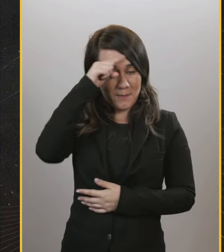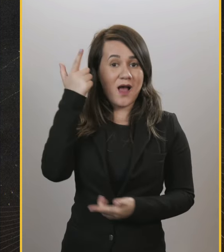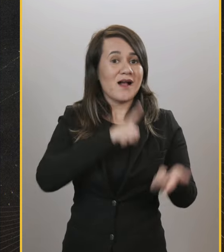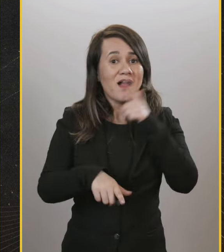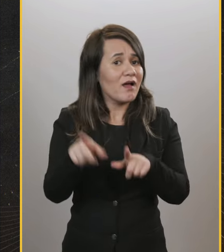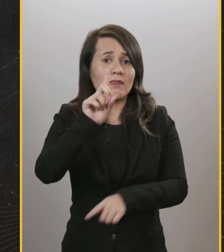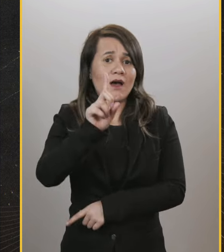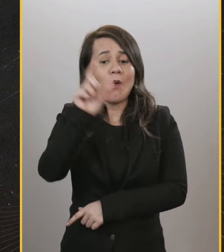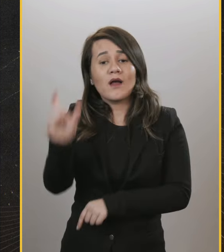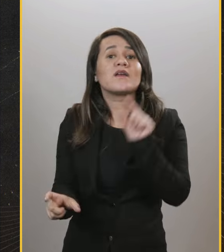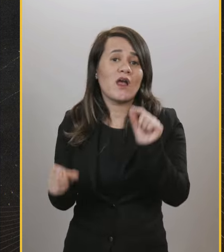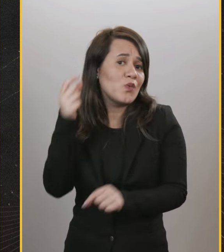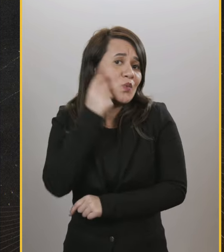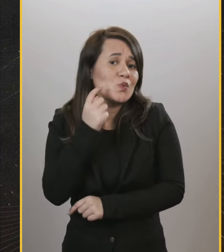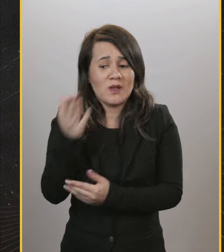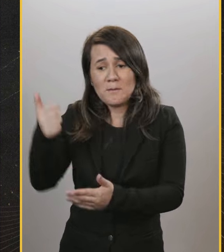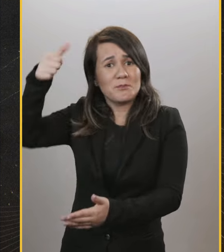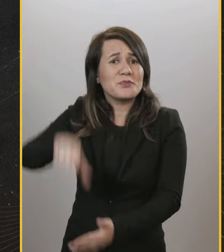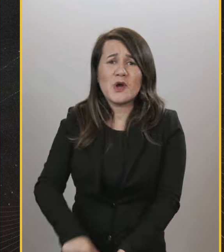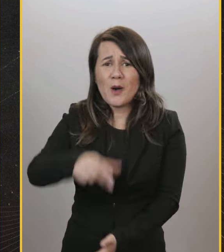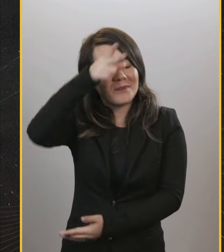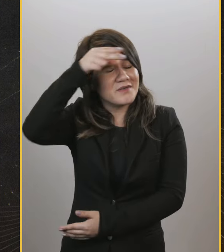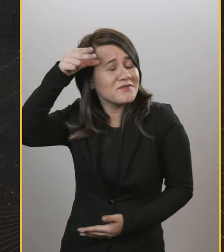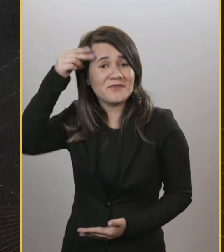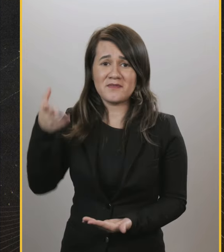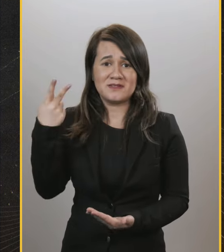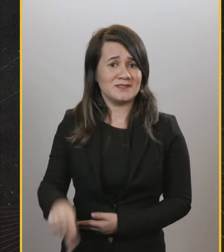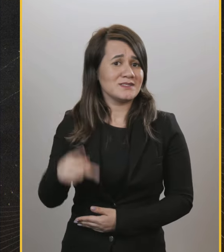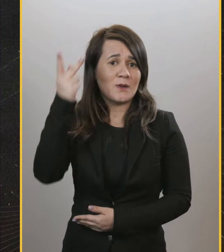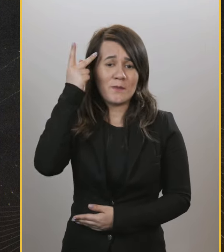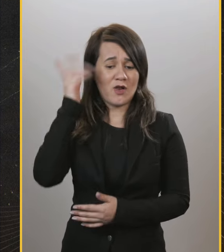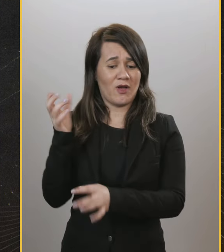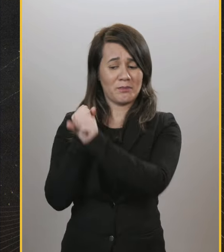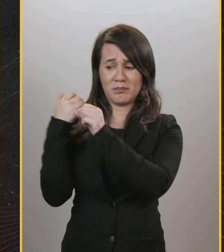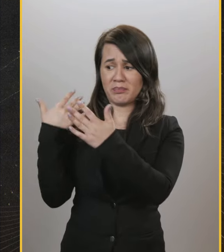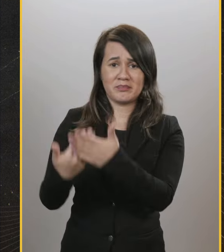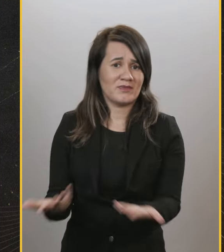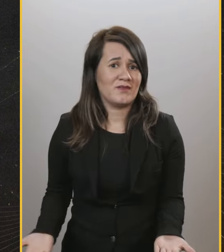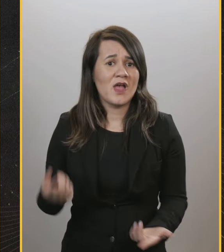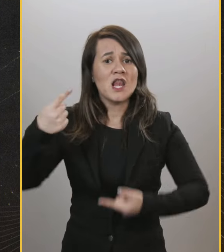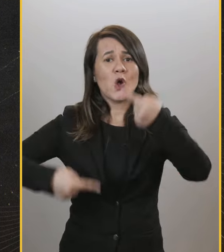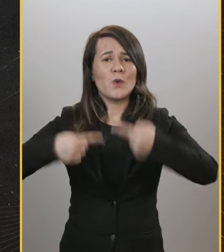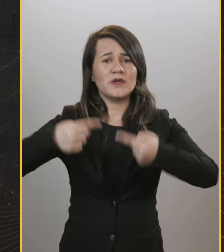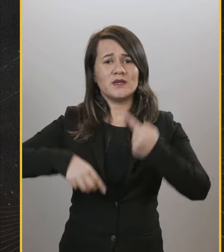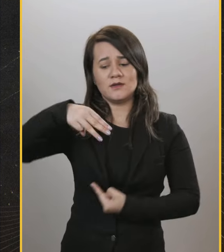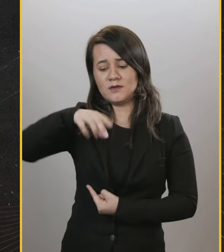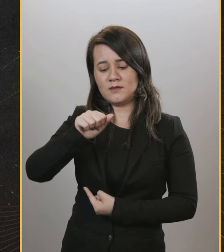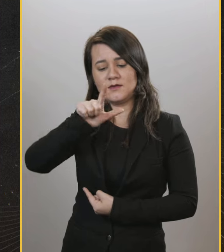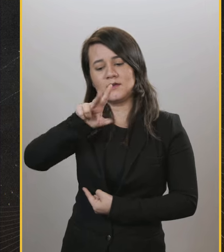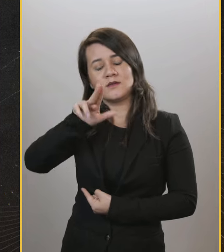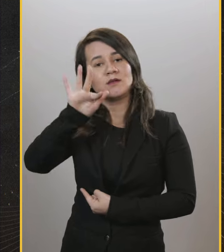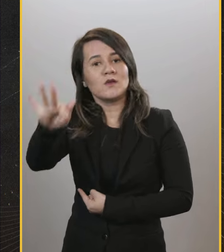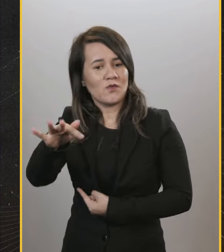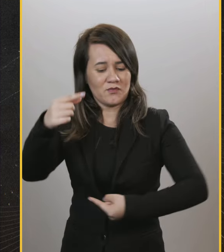ganhando com isso não é nem o Pablo. É o Nunes. O Nunes é o pior prefeito que São Paulo teve nos últimos anos. Ele tá competindo com o